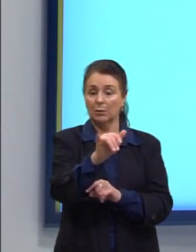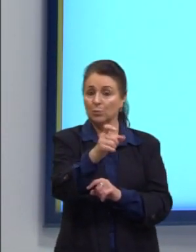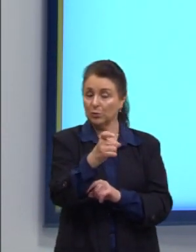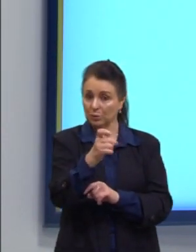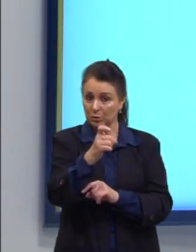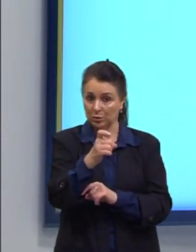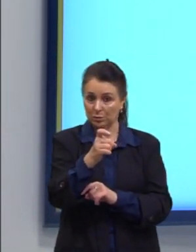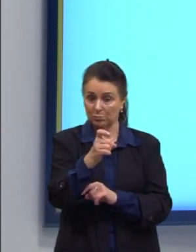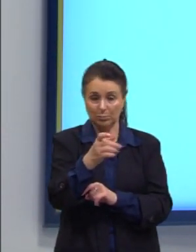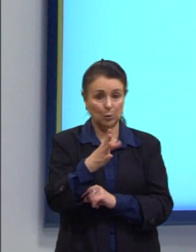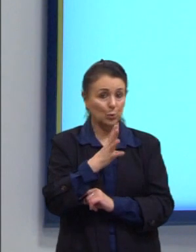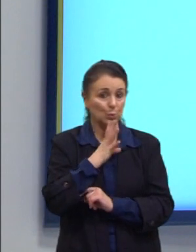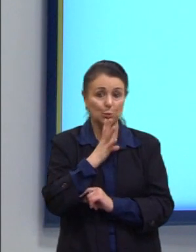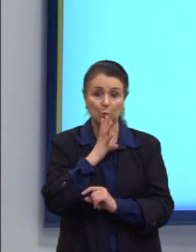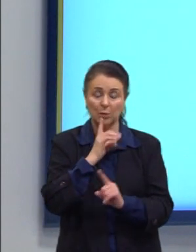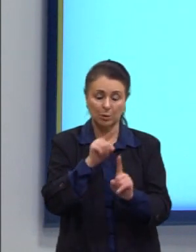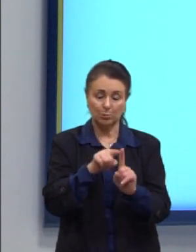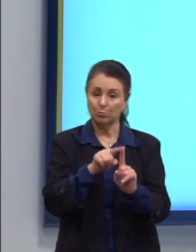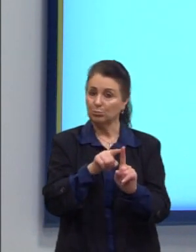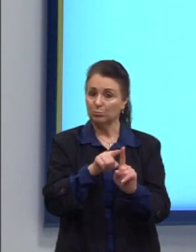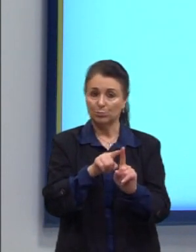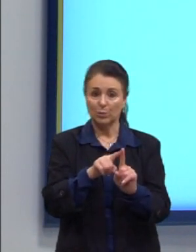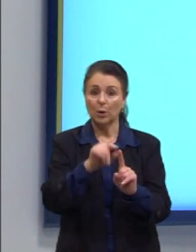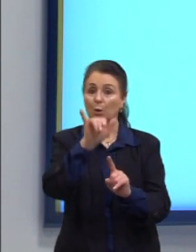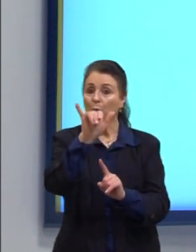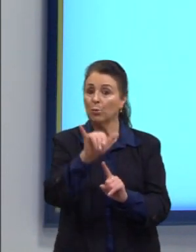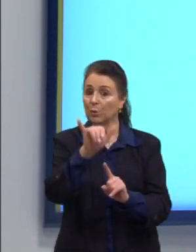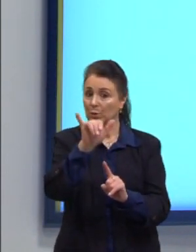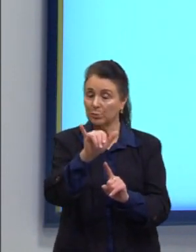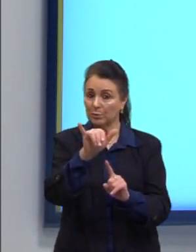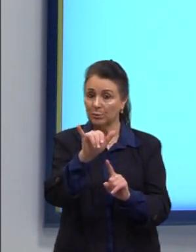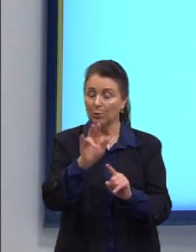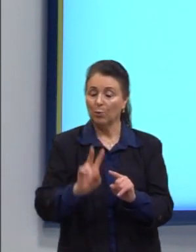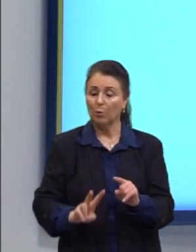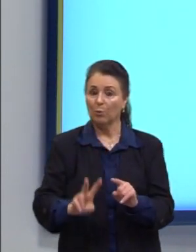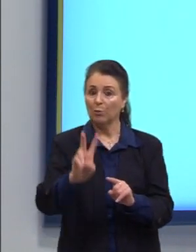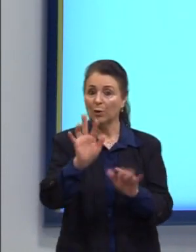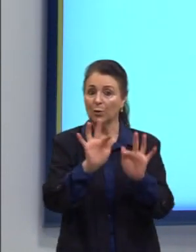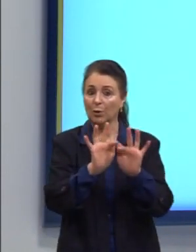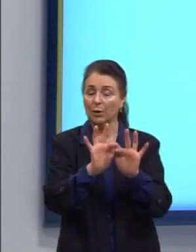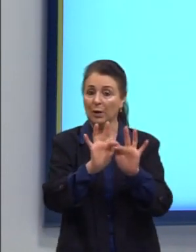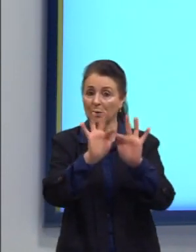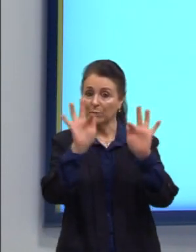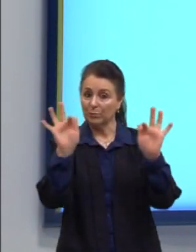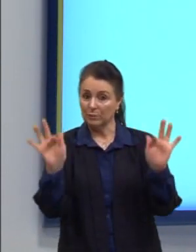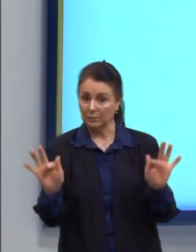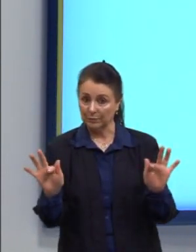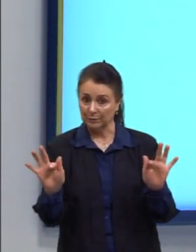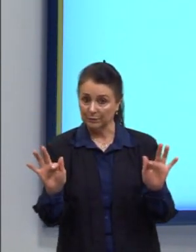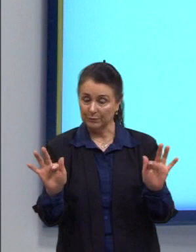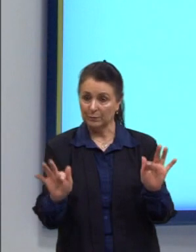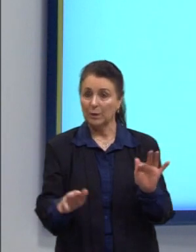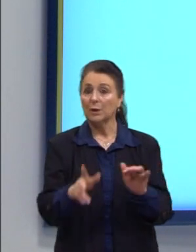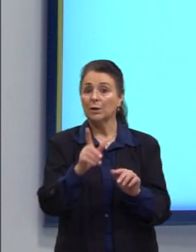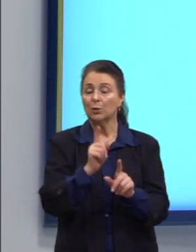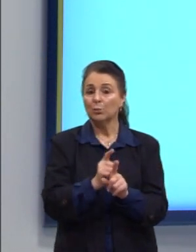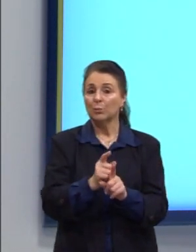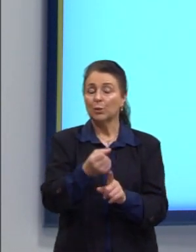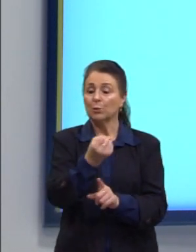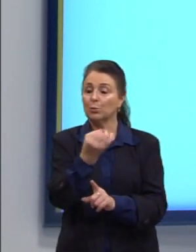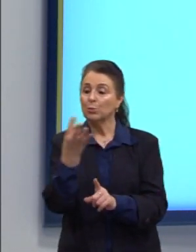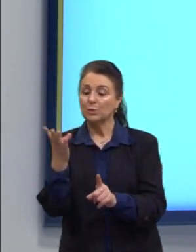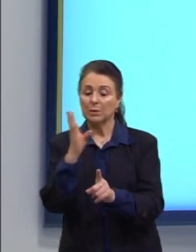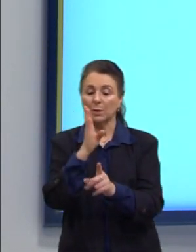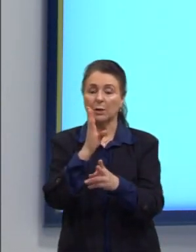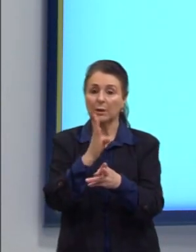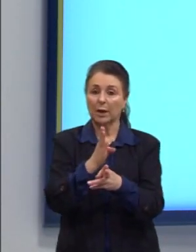desconhecido, né? O Y, que daí é o valor da função, o A e o B são números reais. Então, vamos descobrir